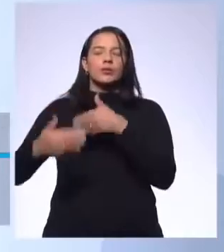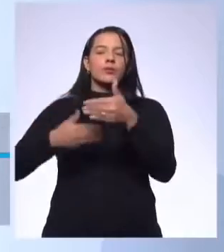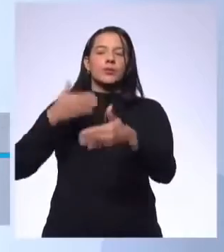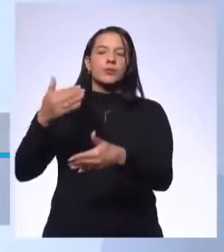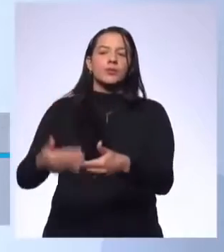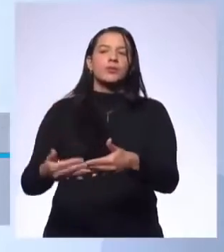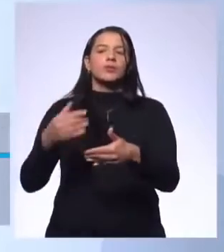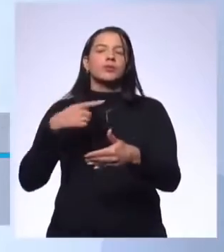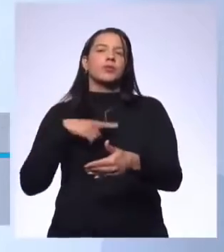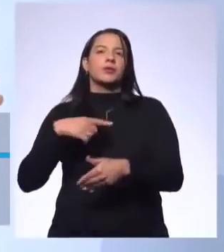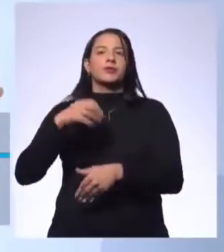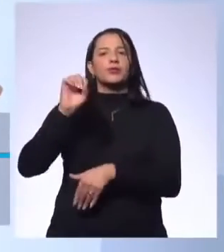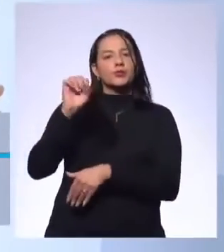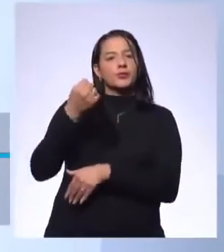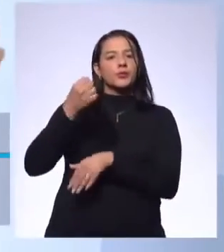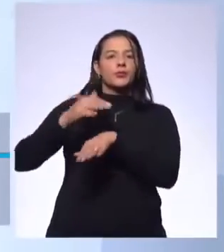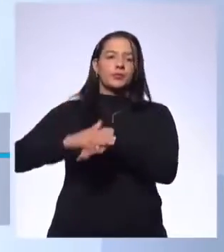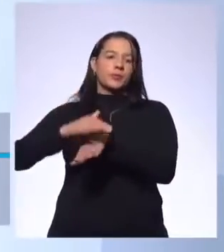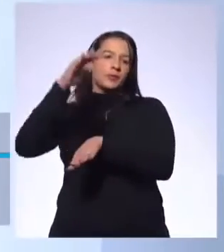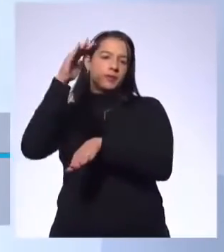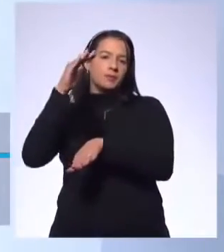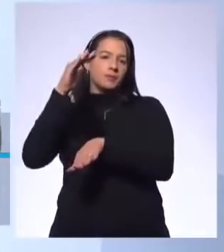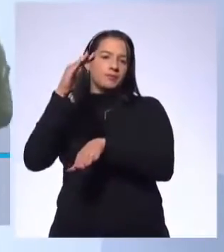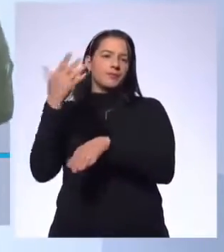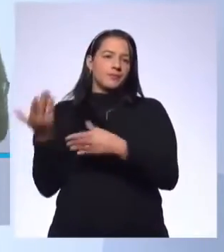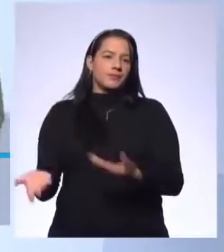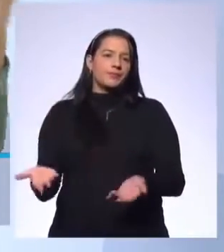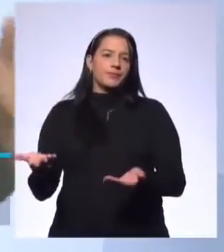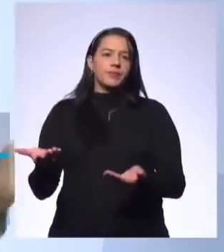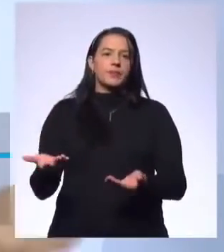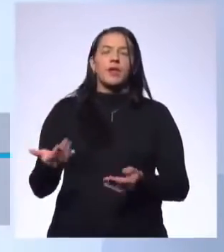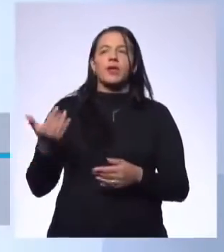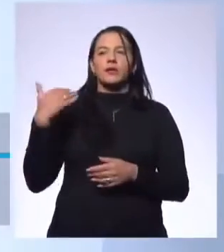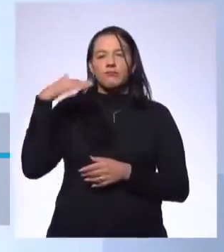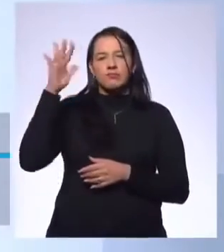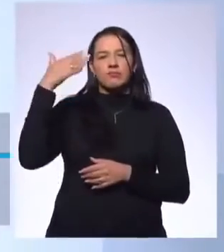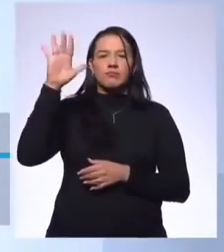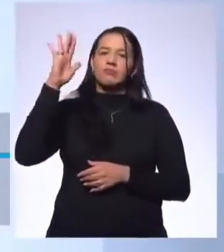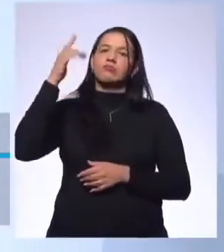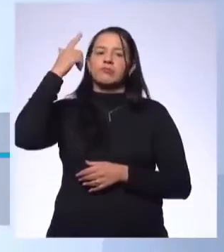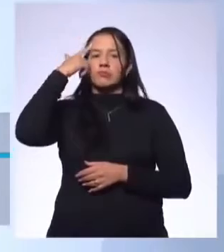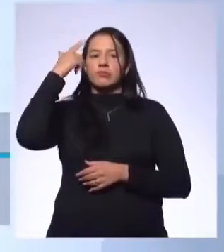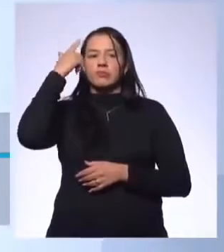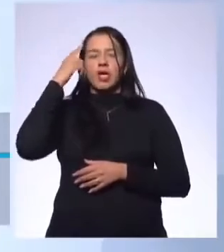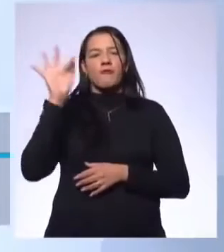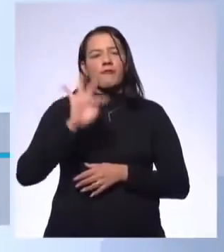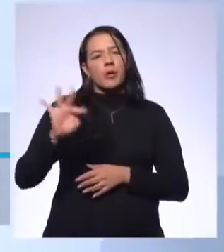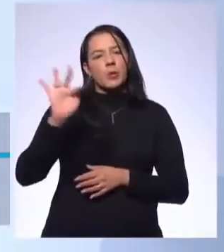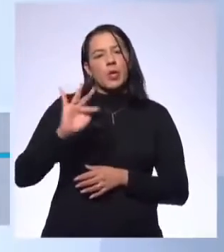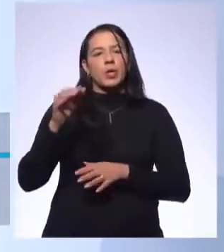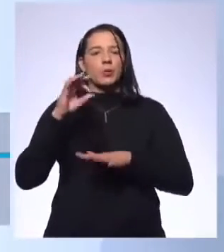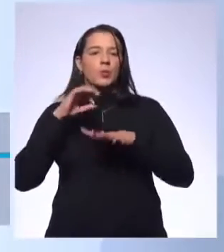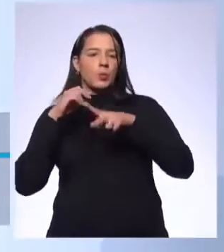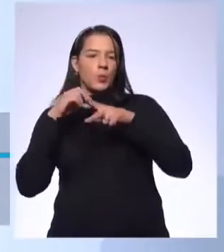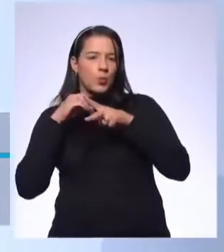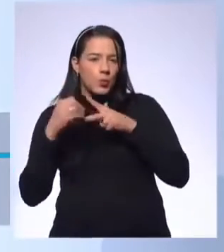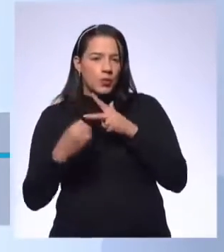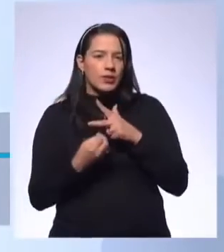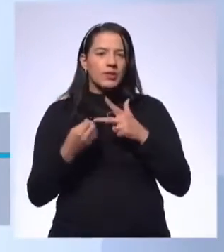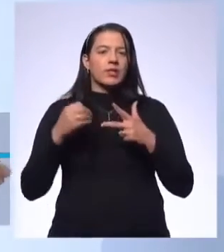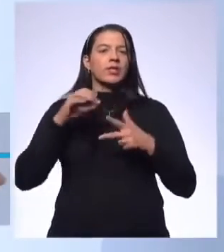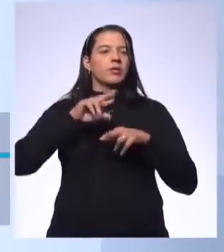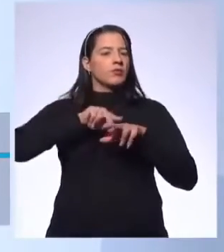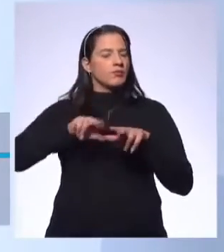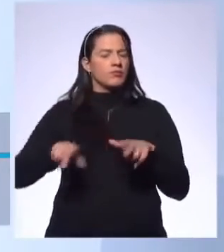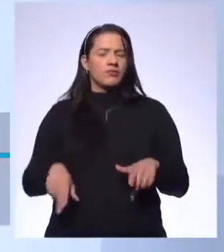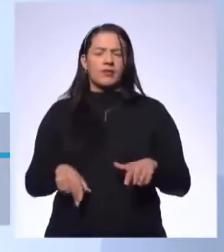uma nota de oito para cima, tá bom? E aí, para as cabeças lá do exame, dos testes que você estiver enfrentando. Então, você